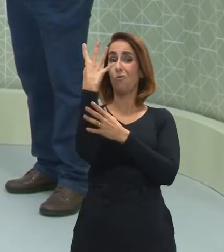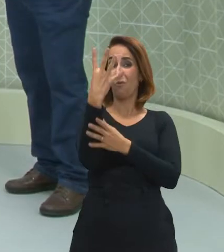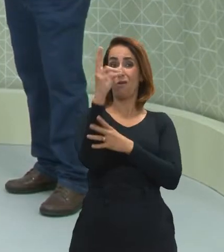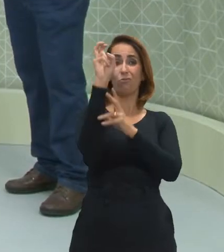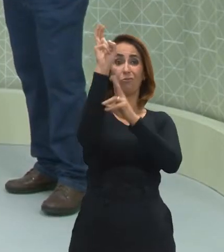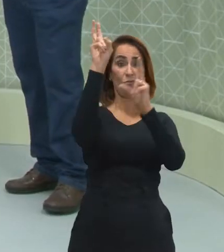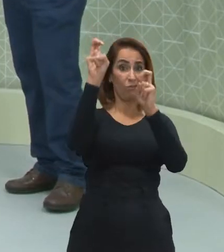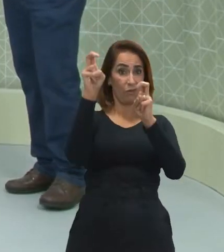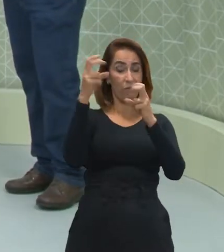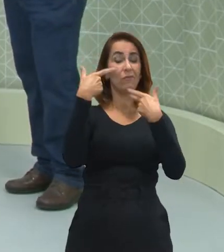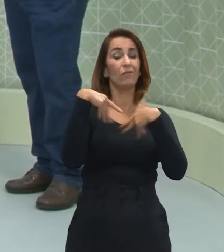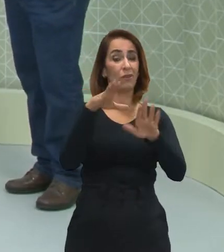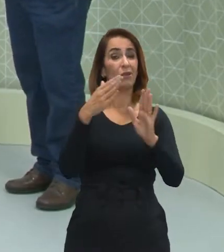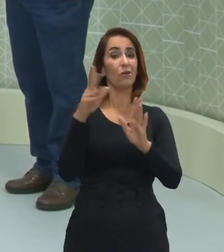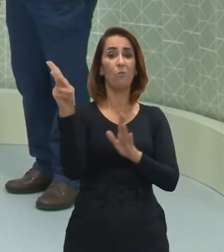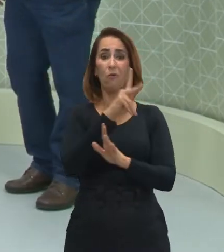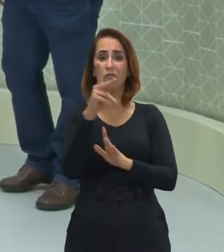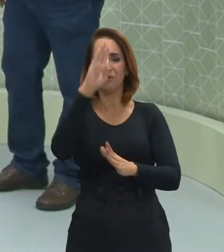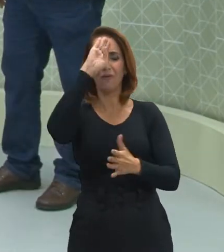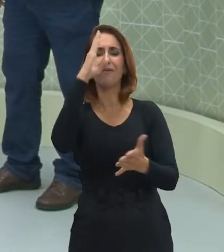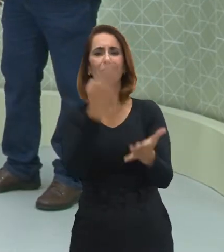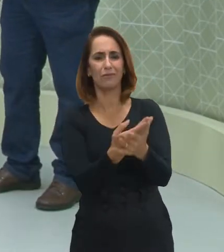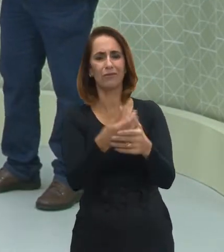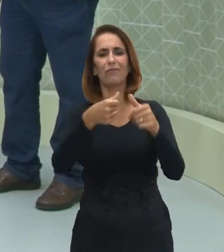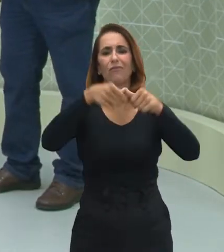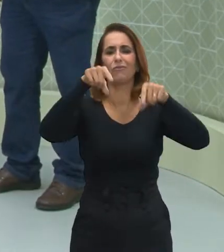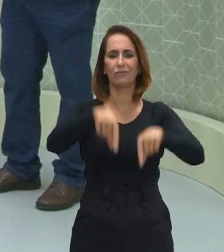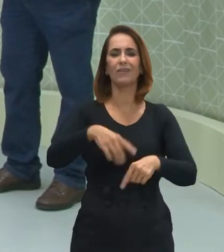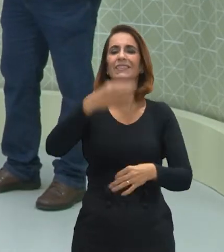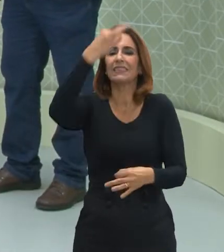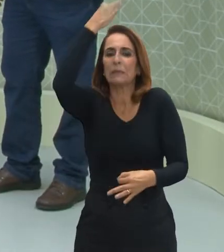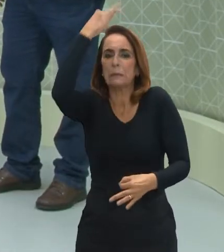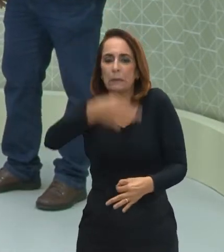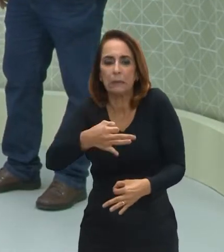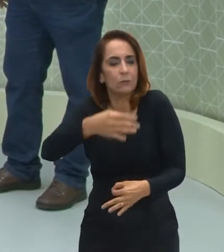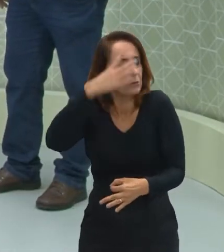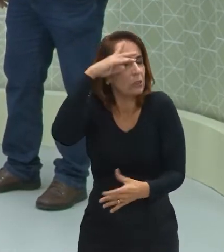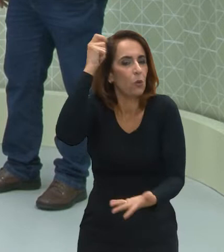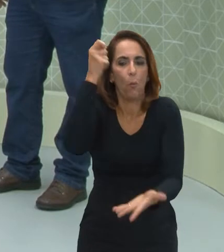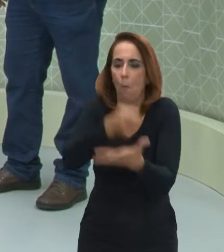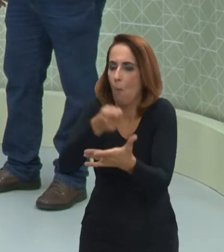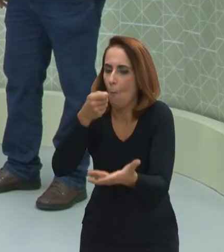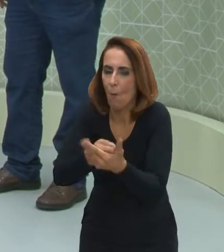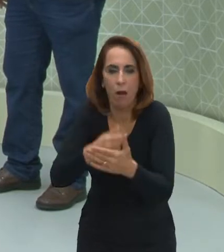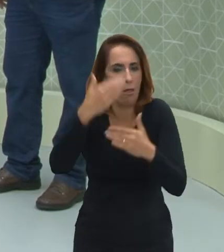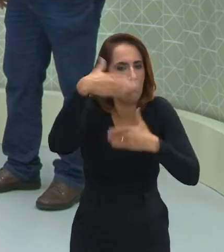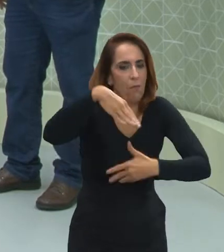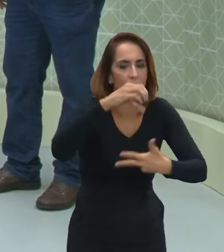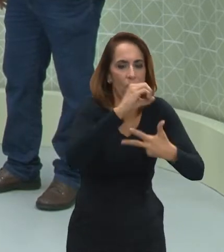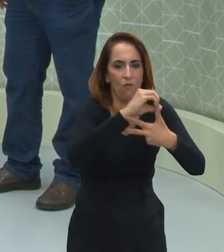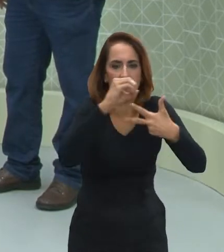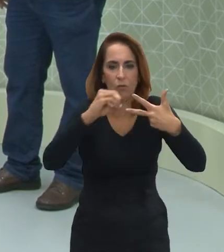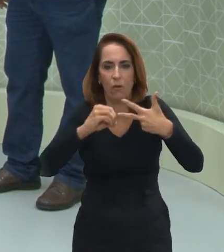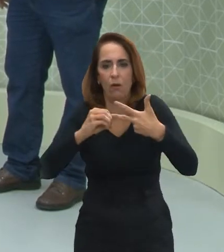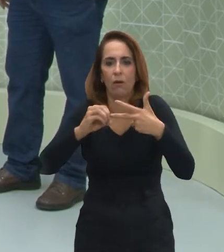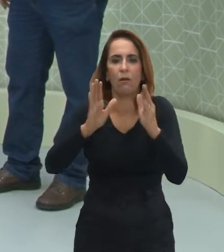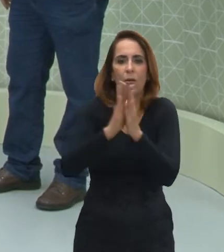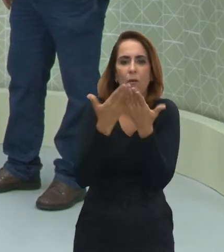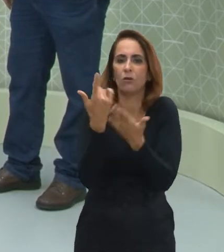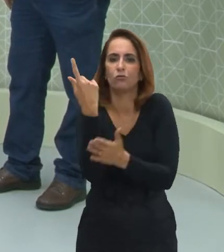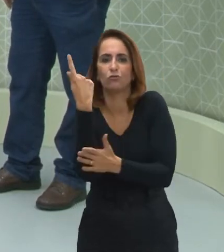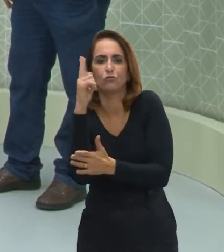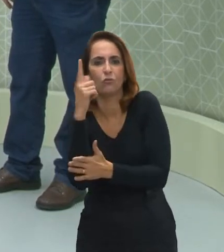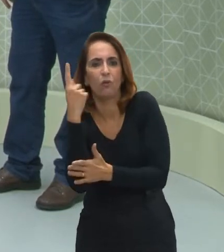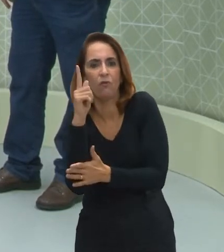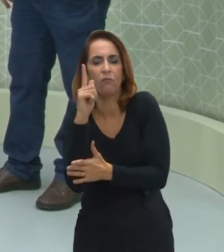quatro temas aí que o professor acredita que vão estar, certamente, ser cobrados de alguma forma nessas questões do